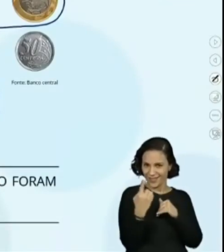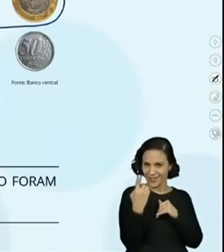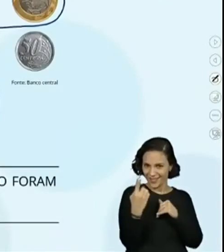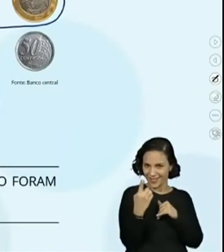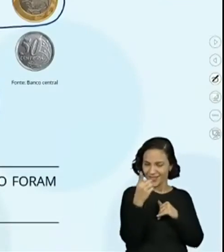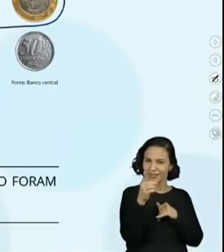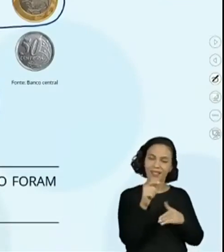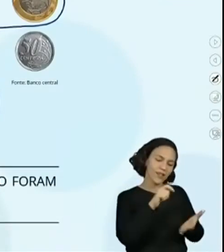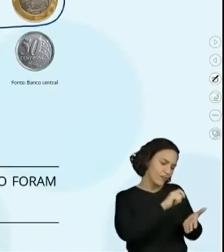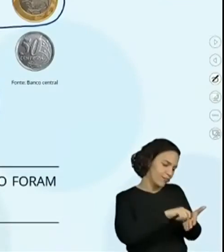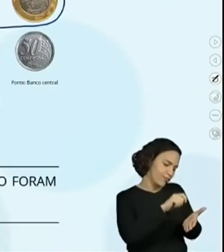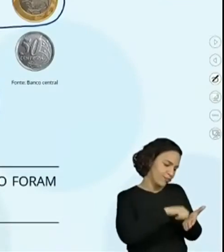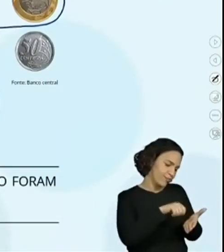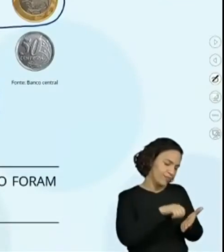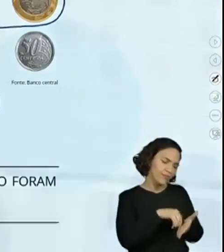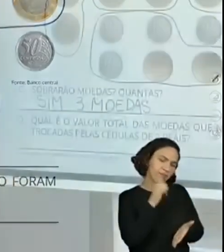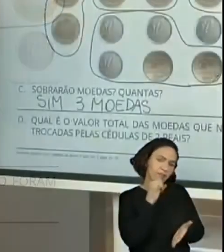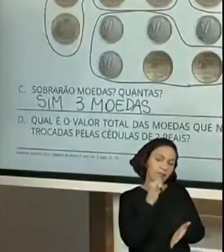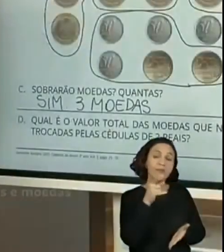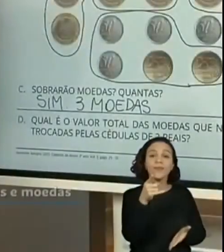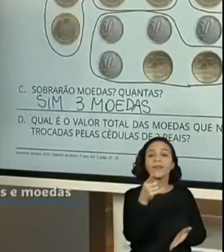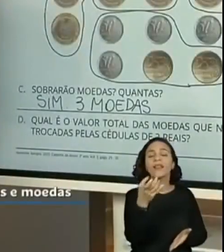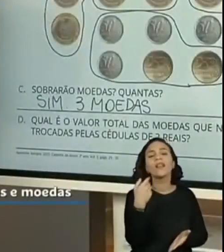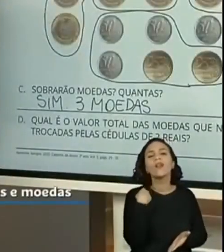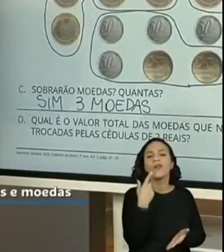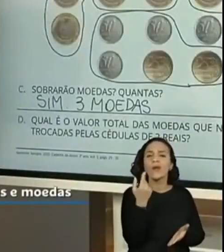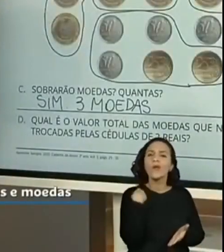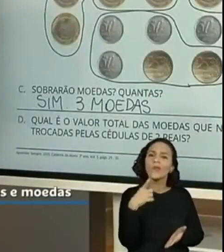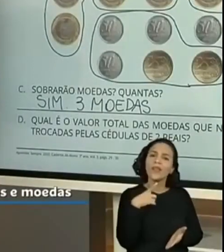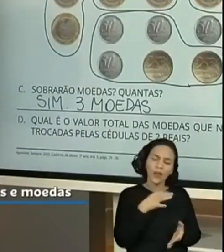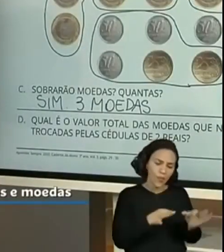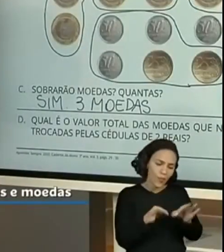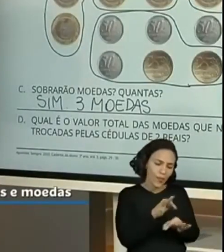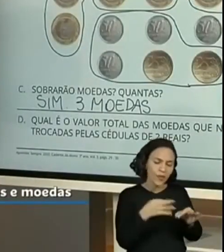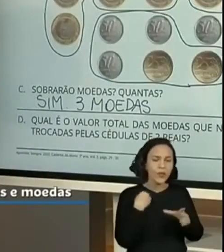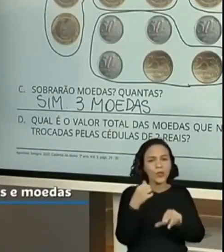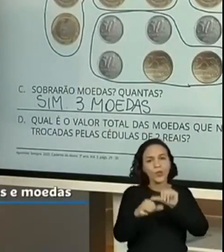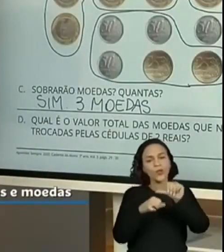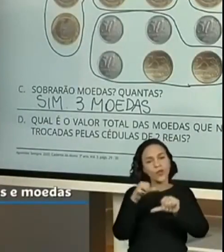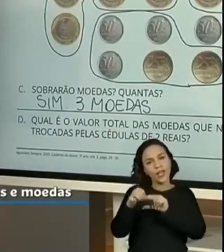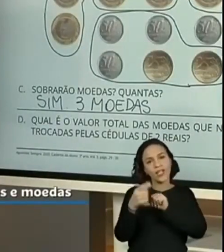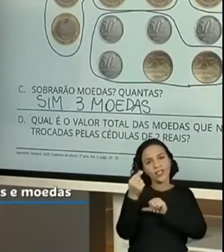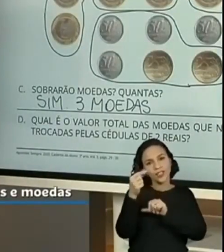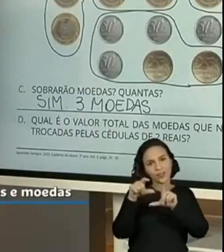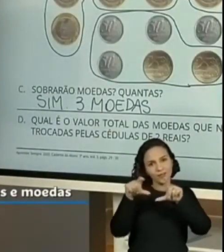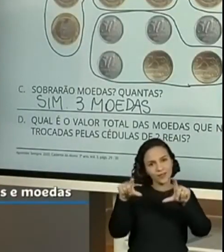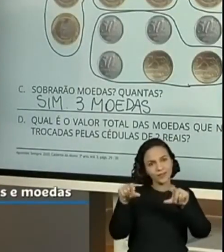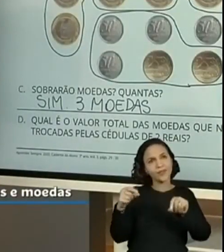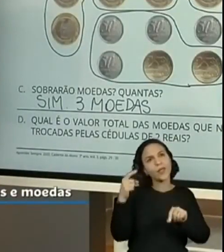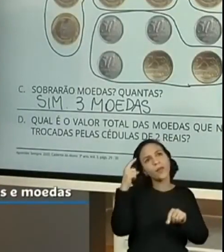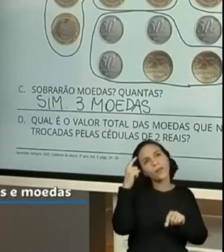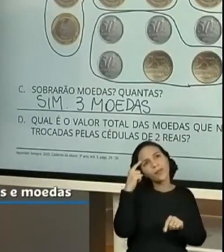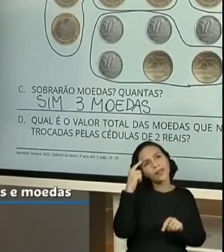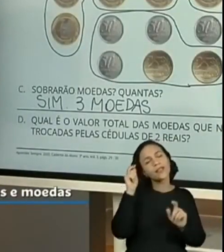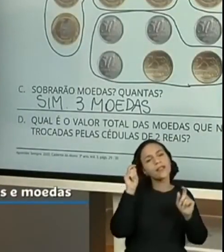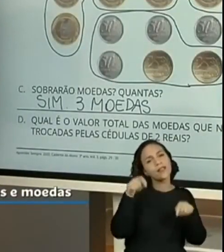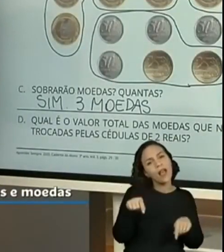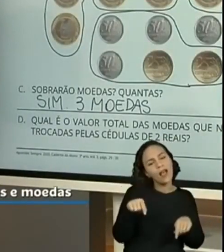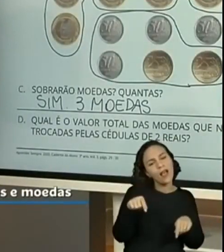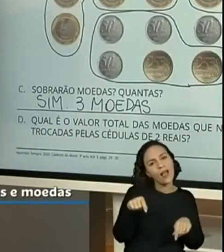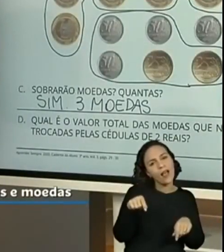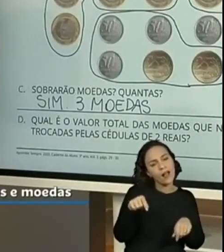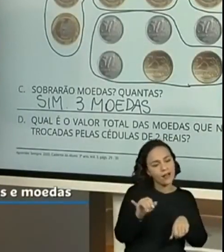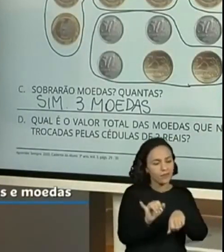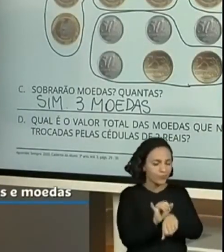vocês tiverem uma quantidade de moedas e quiserem trocar por cédulas, é legal pensar nesses arranjos que dá para fazer,